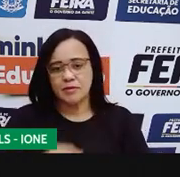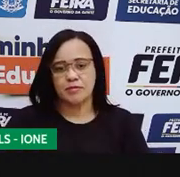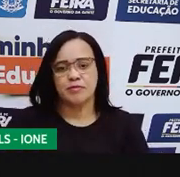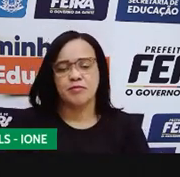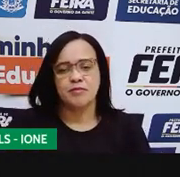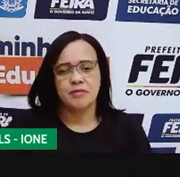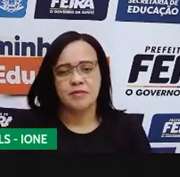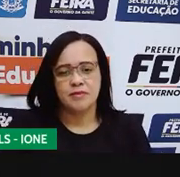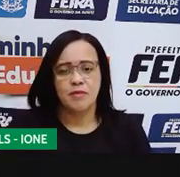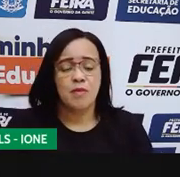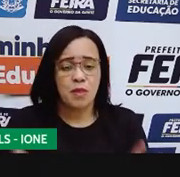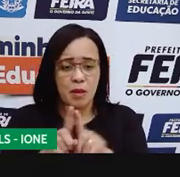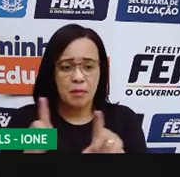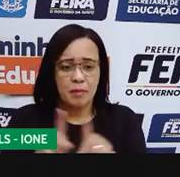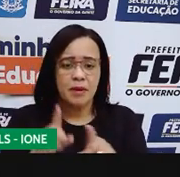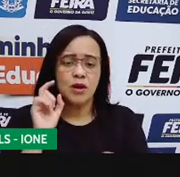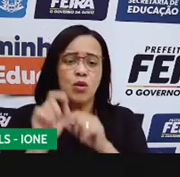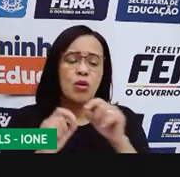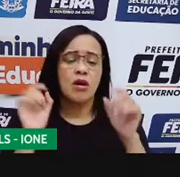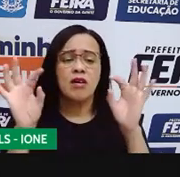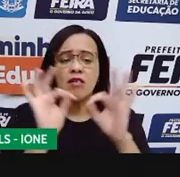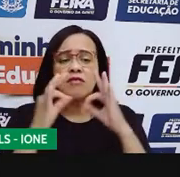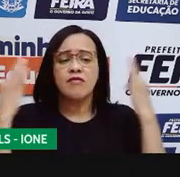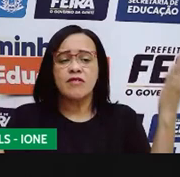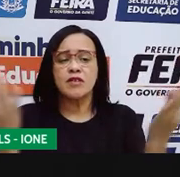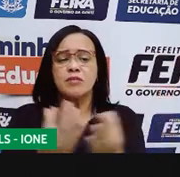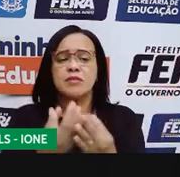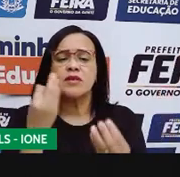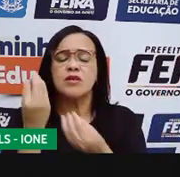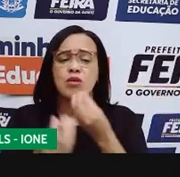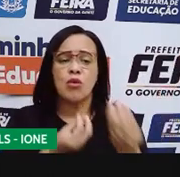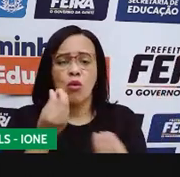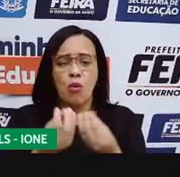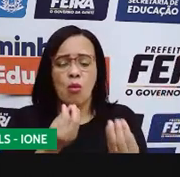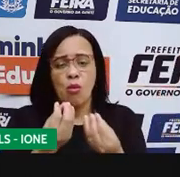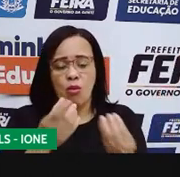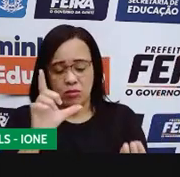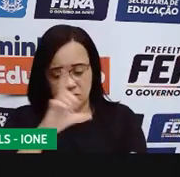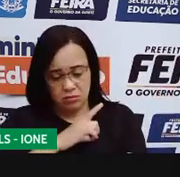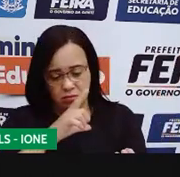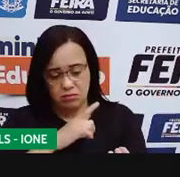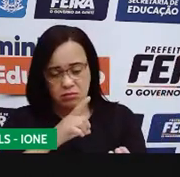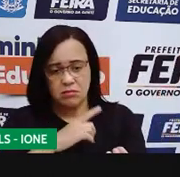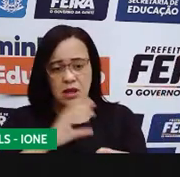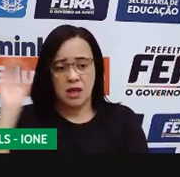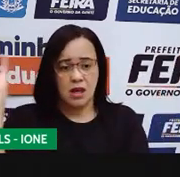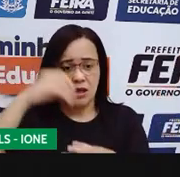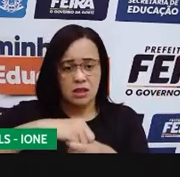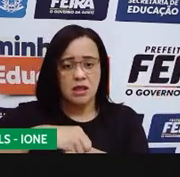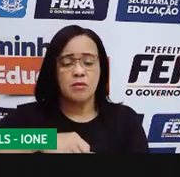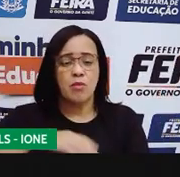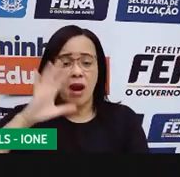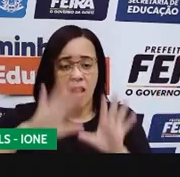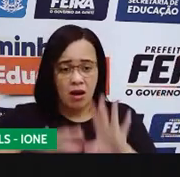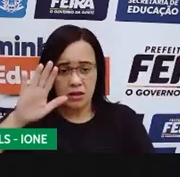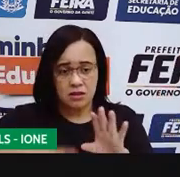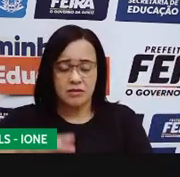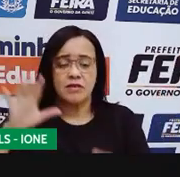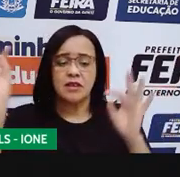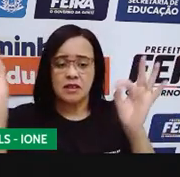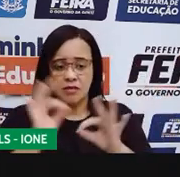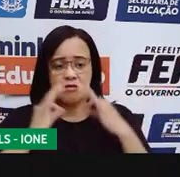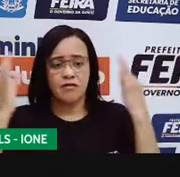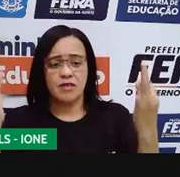Além disso, crianças, tem famílias que são compostas por pessoas que foram adotadas, que